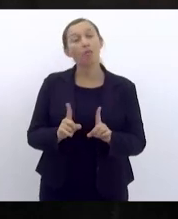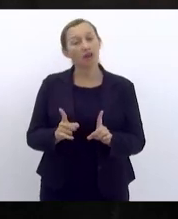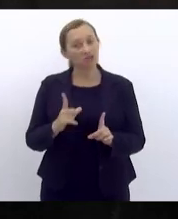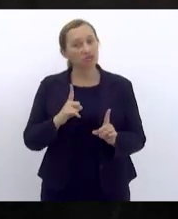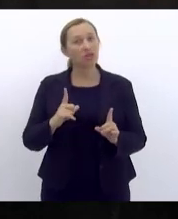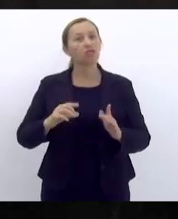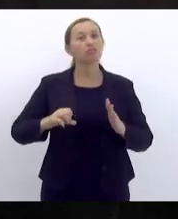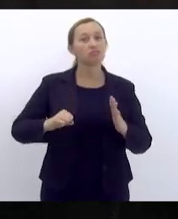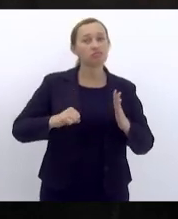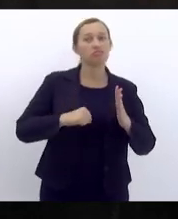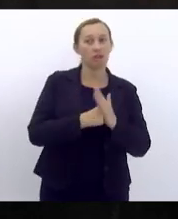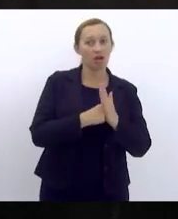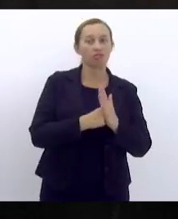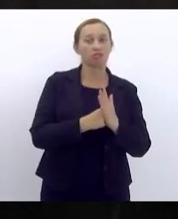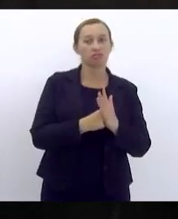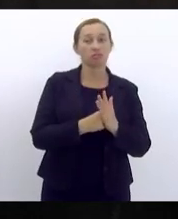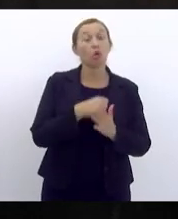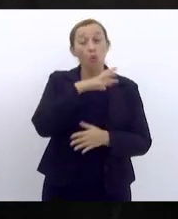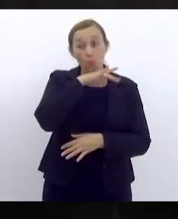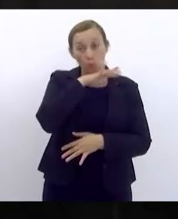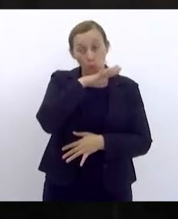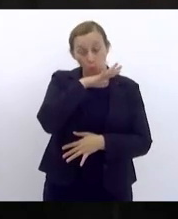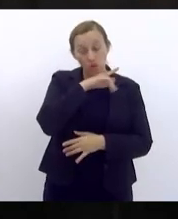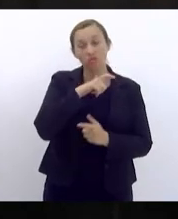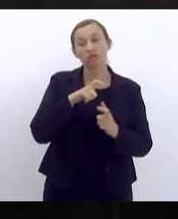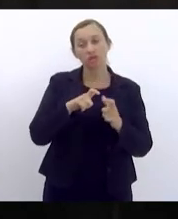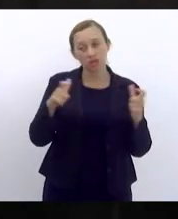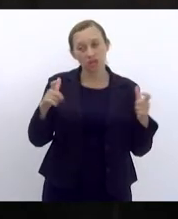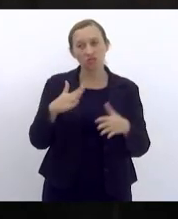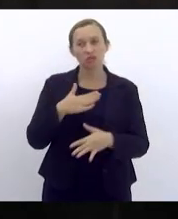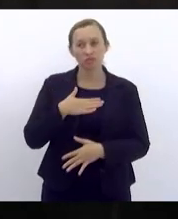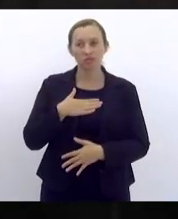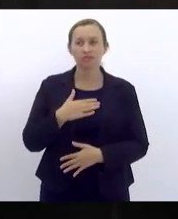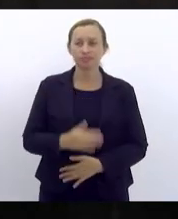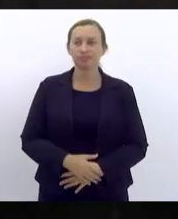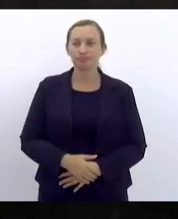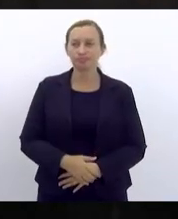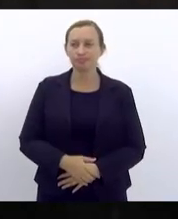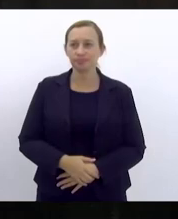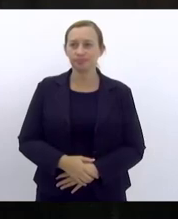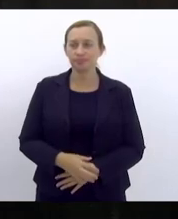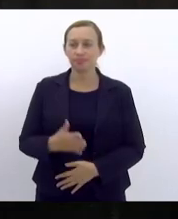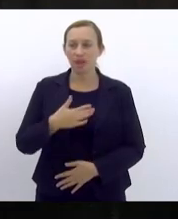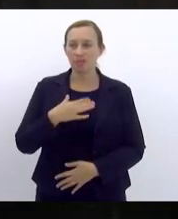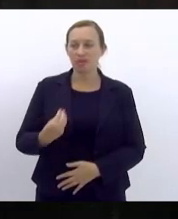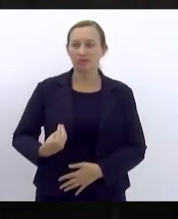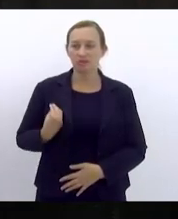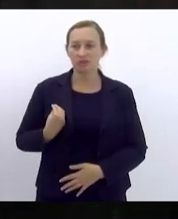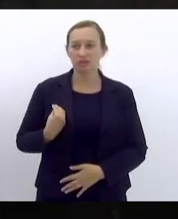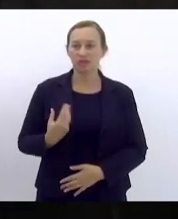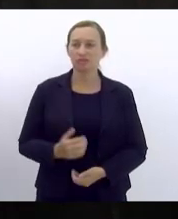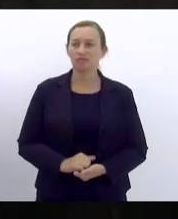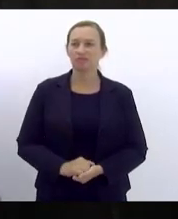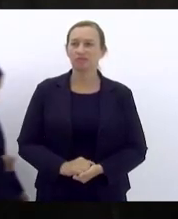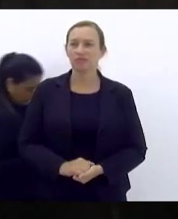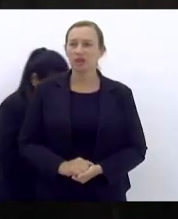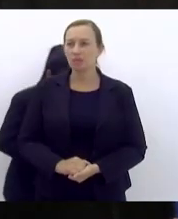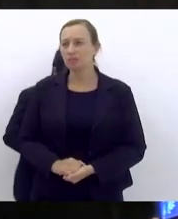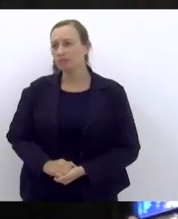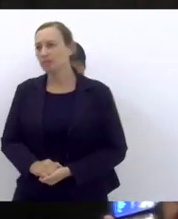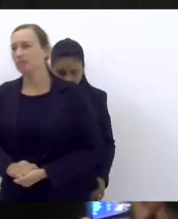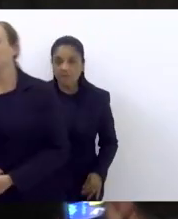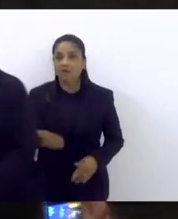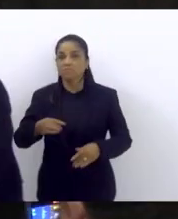impacto negativo muito grande não só na minha vida enquanto pessoa mas também